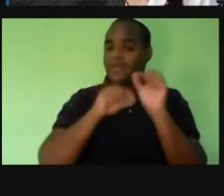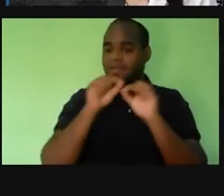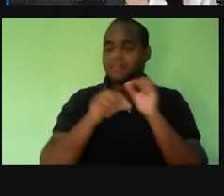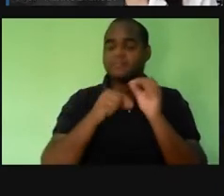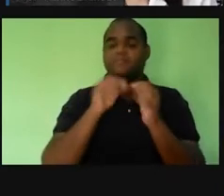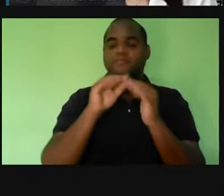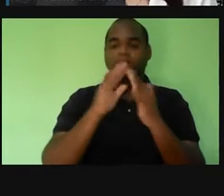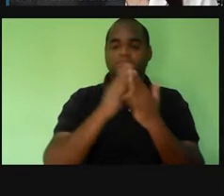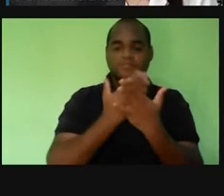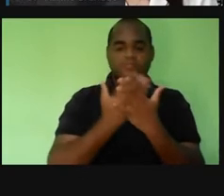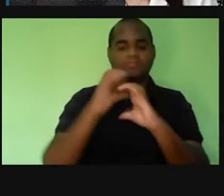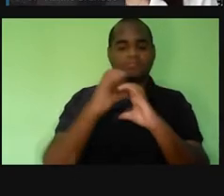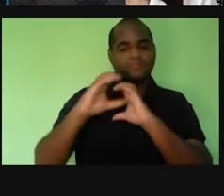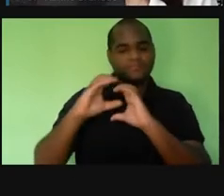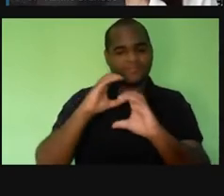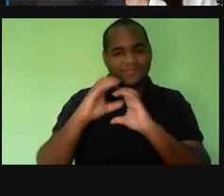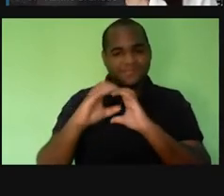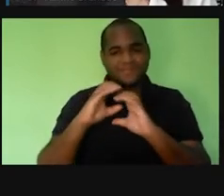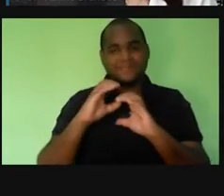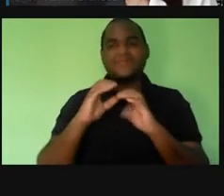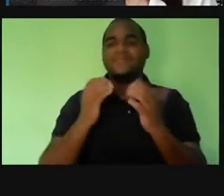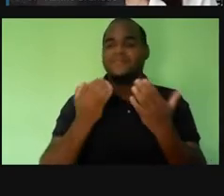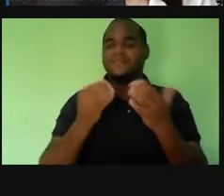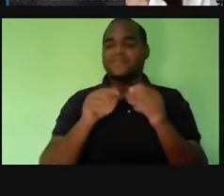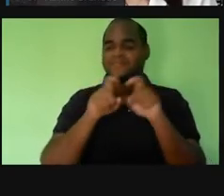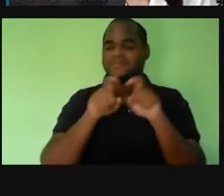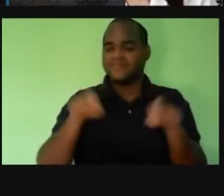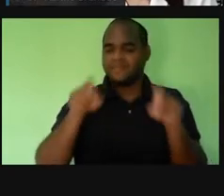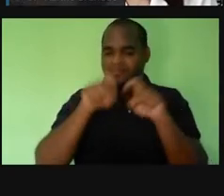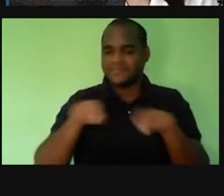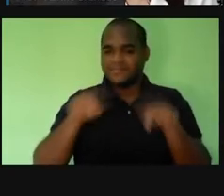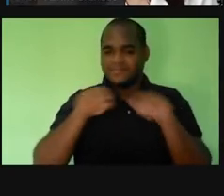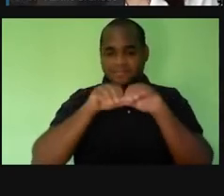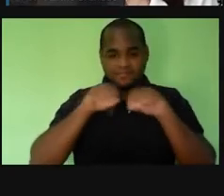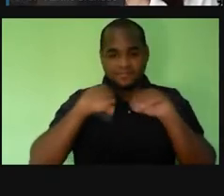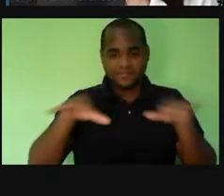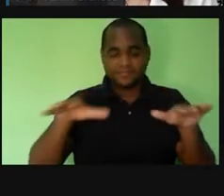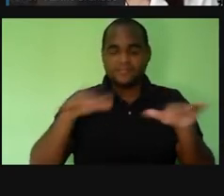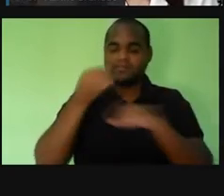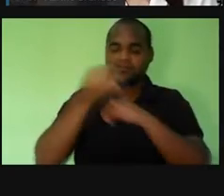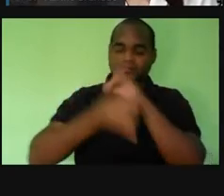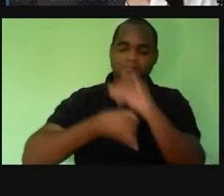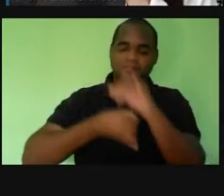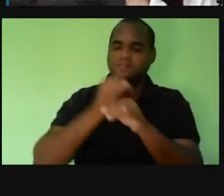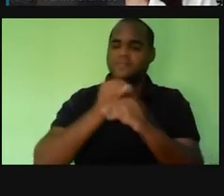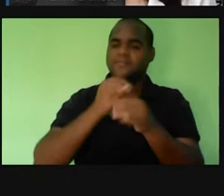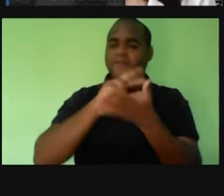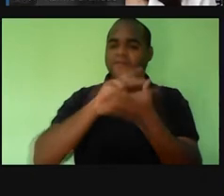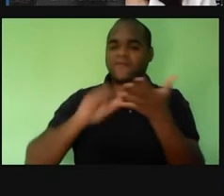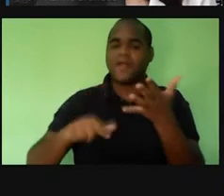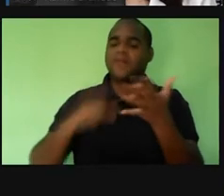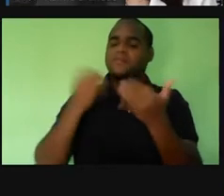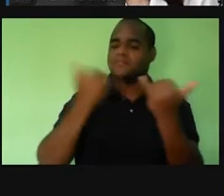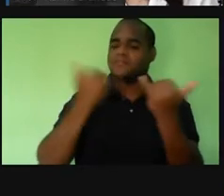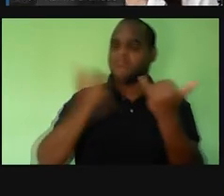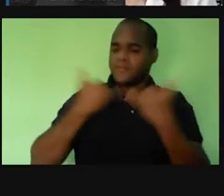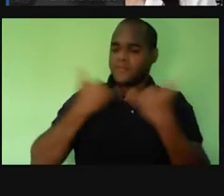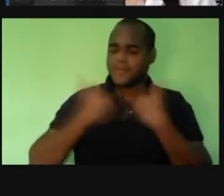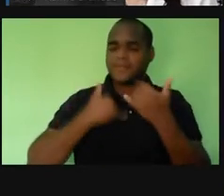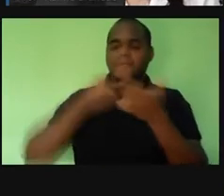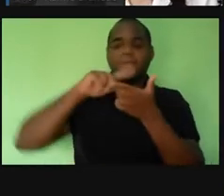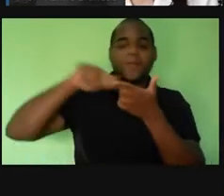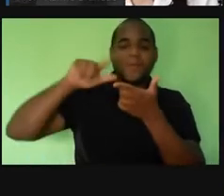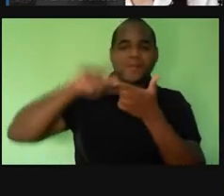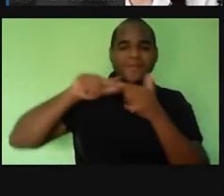Para se comunicar, acessar e disseminar informações, produzir conhecimentos, resolver problemas e